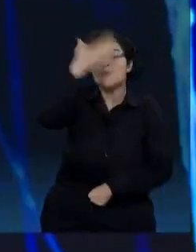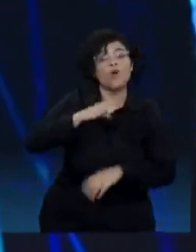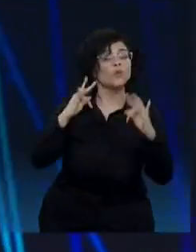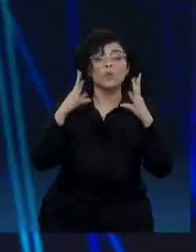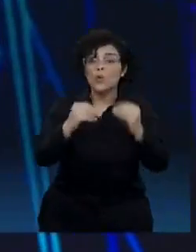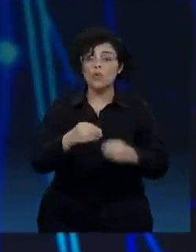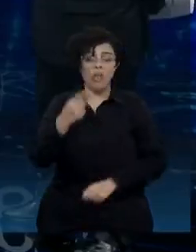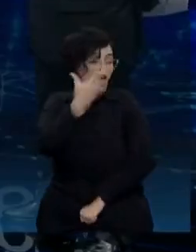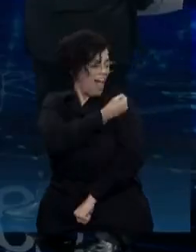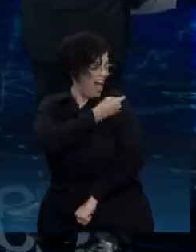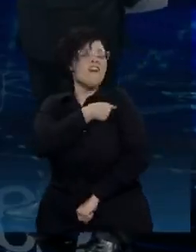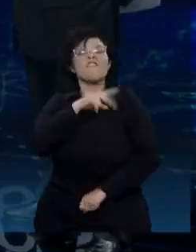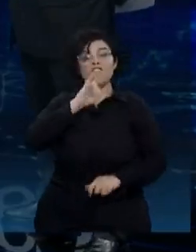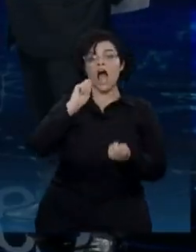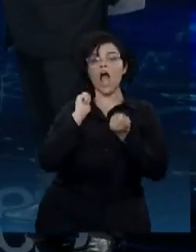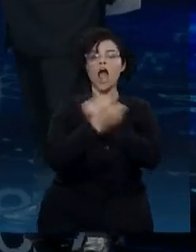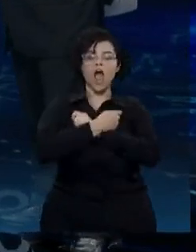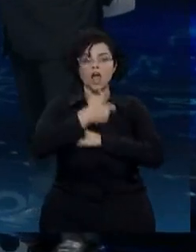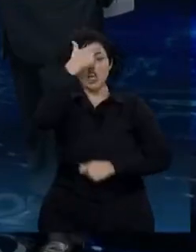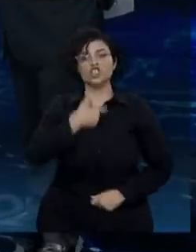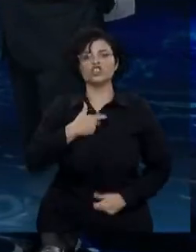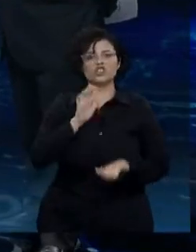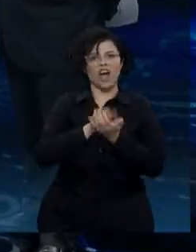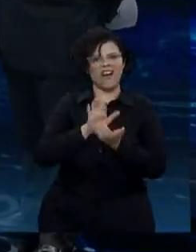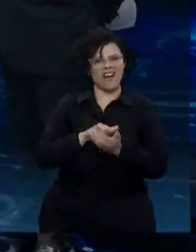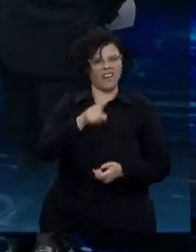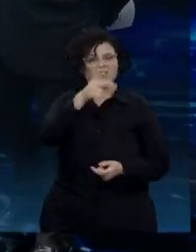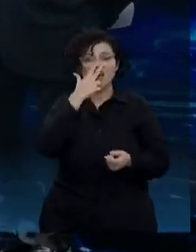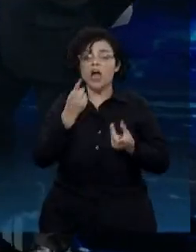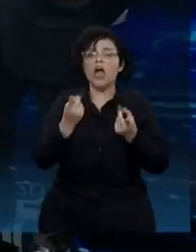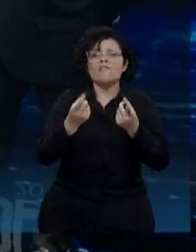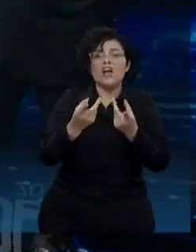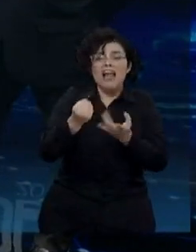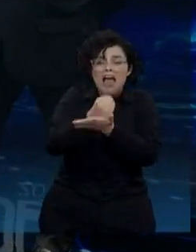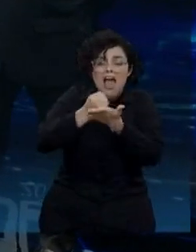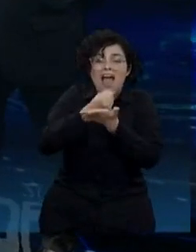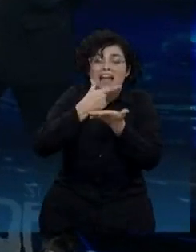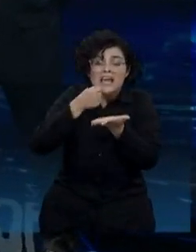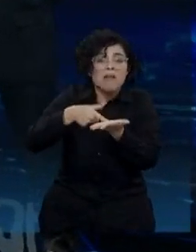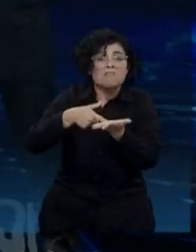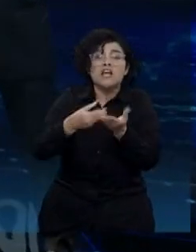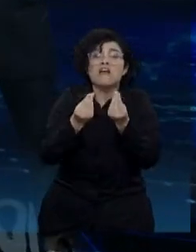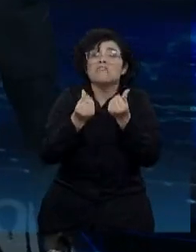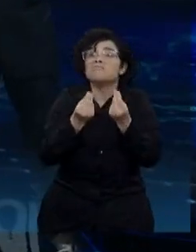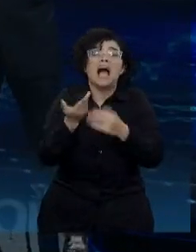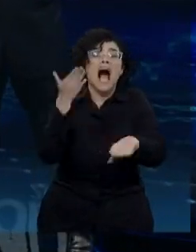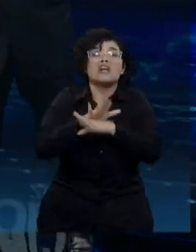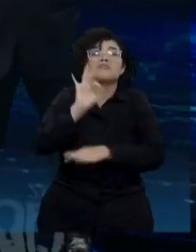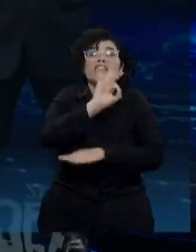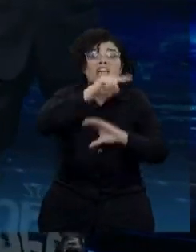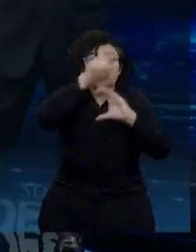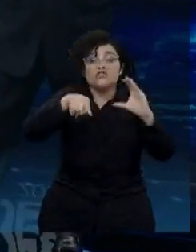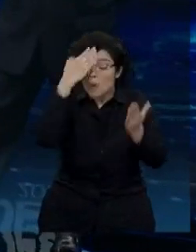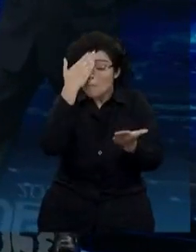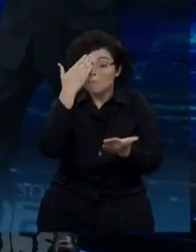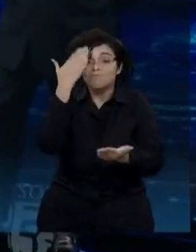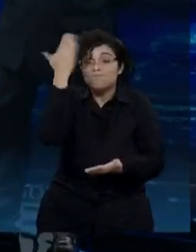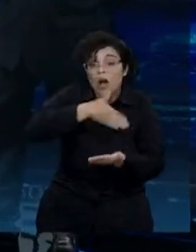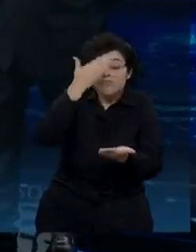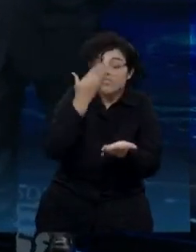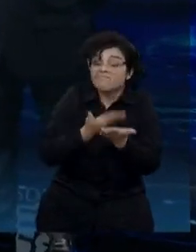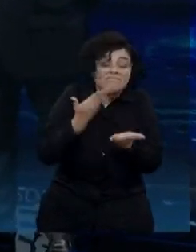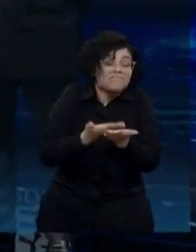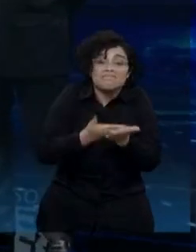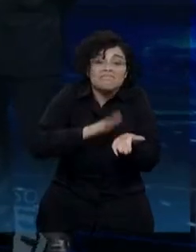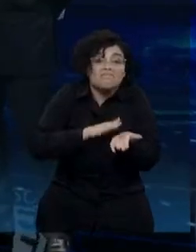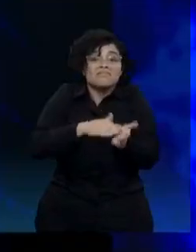vacina vai pegar. Você virou remédio, você virou vendedor de um remédio que não servia para nada. Você divulgou um